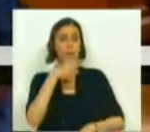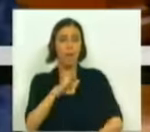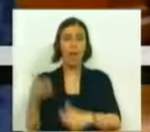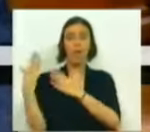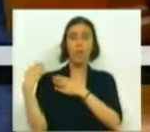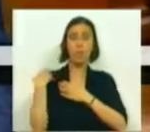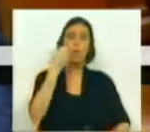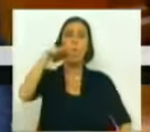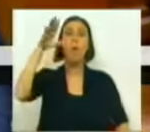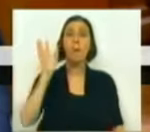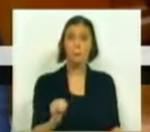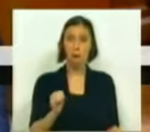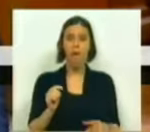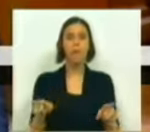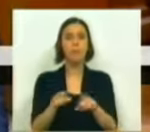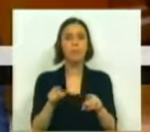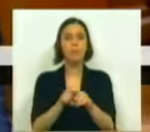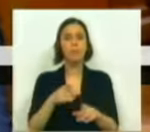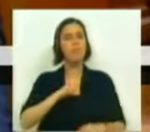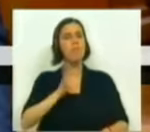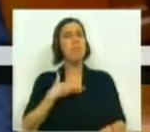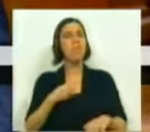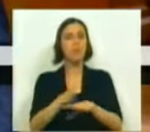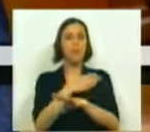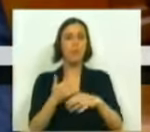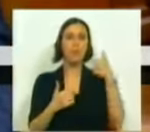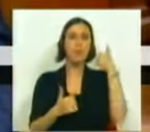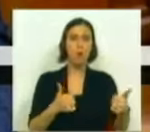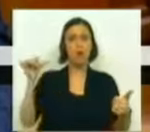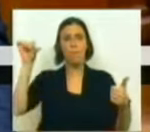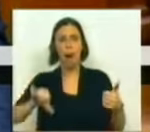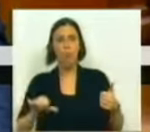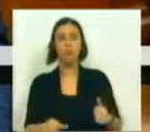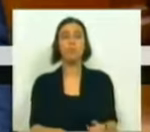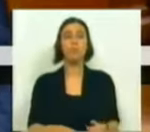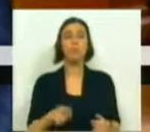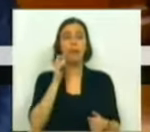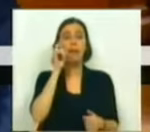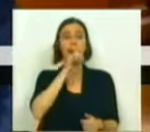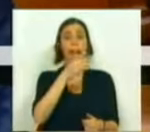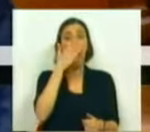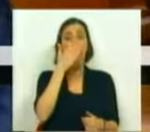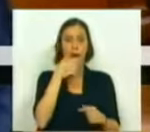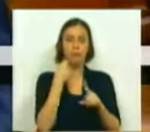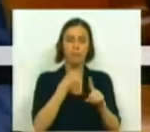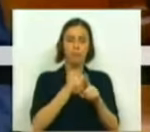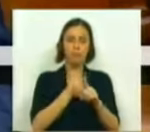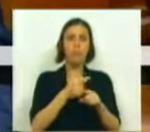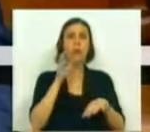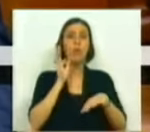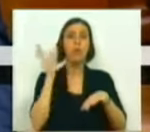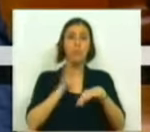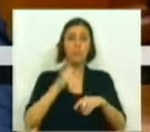responsáveis do Partido Socialista como que dividem o mundo entre os bons e os maus, entre os que alegadamente se batem pela